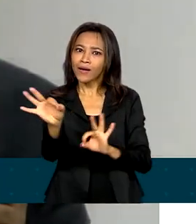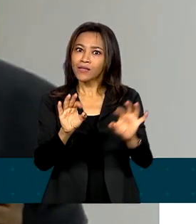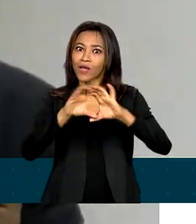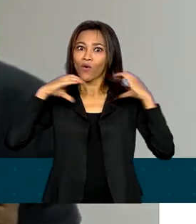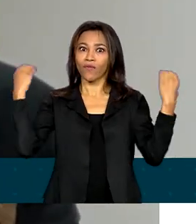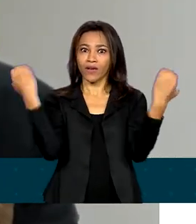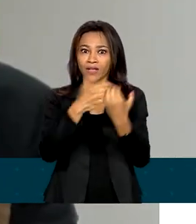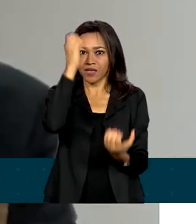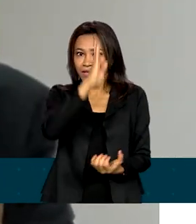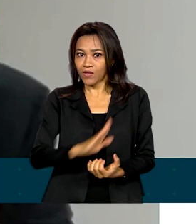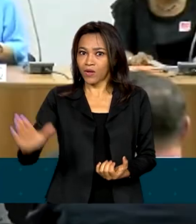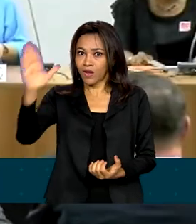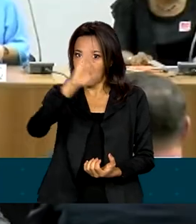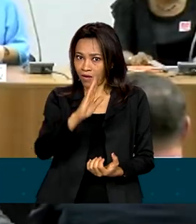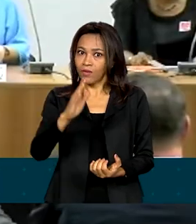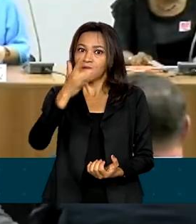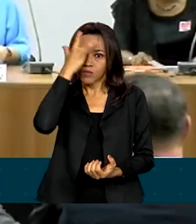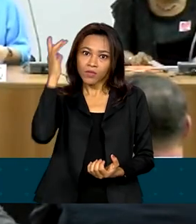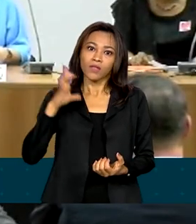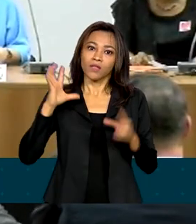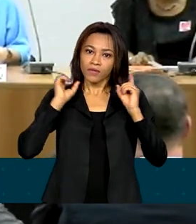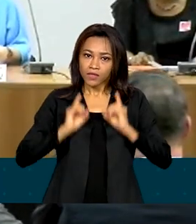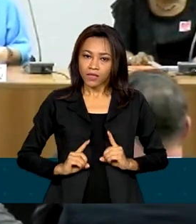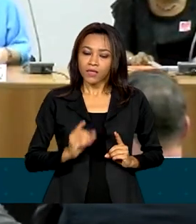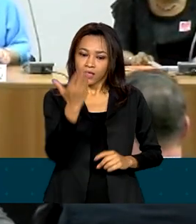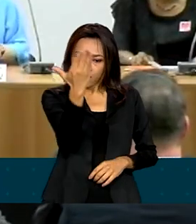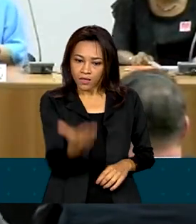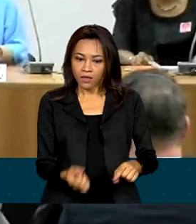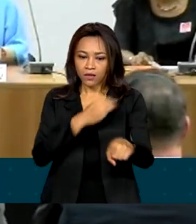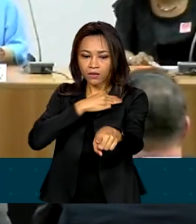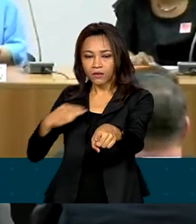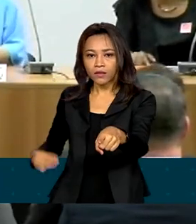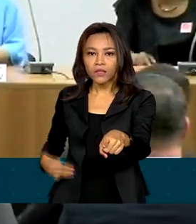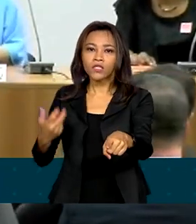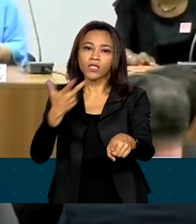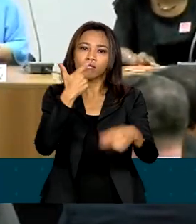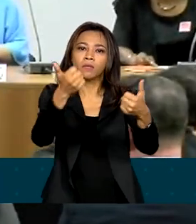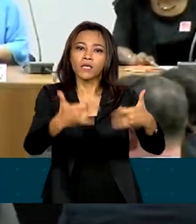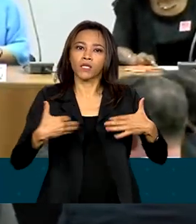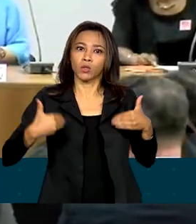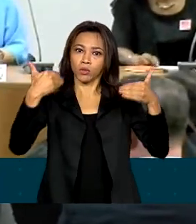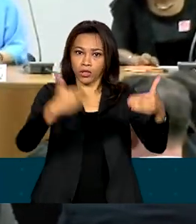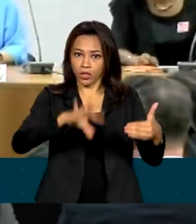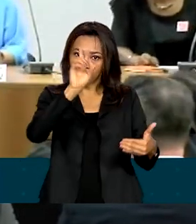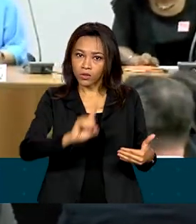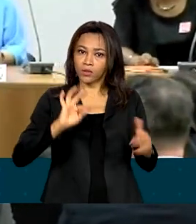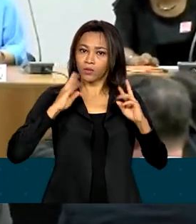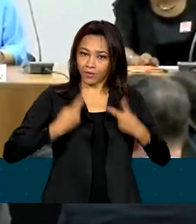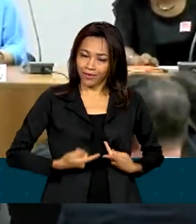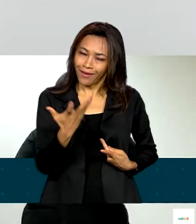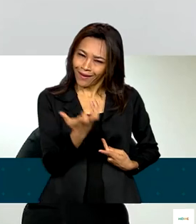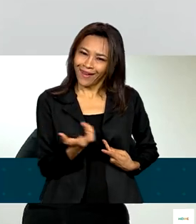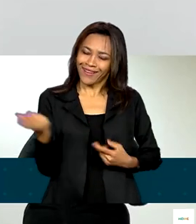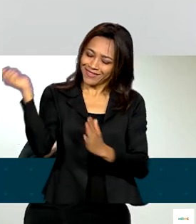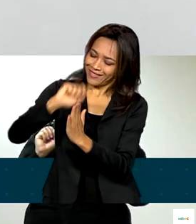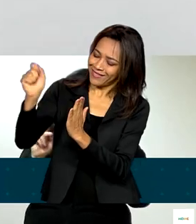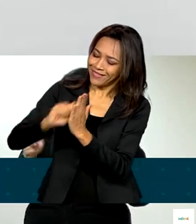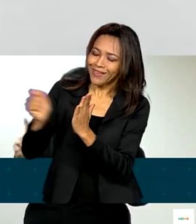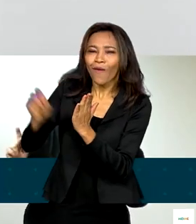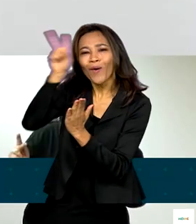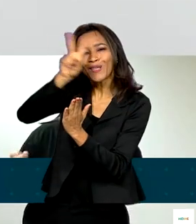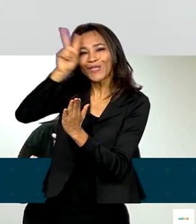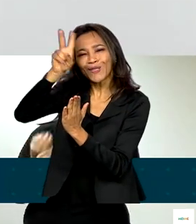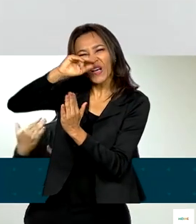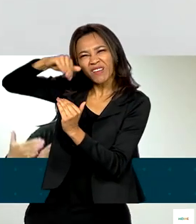Pessoas com Deficiência. Para o ministro Silvio Almeida, o Ministério dos Direitos Humanos quer reescrever uma história marcada